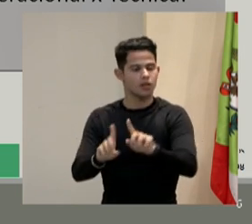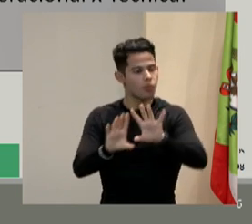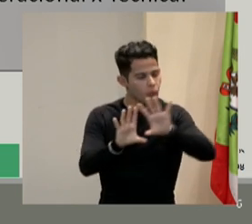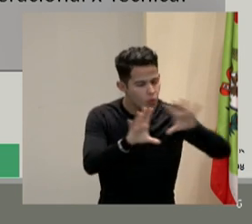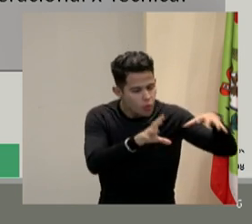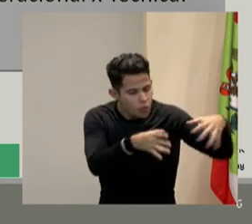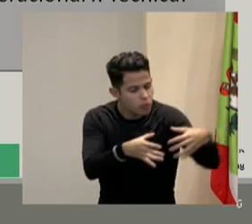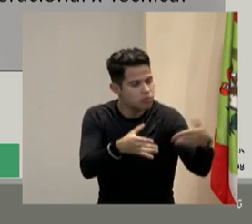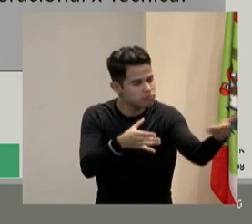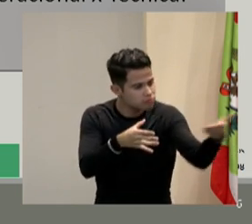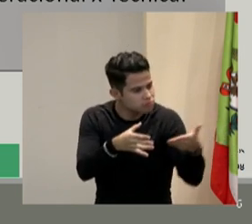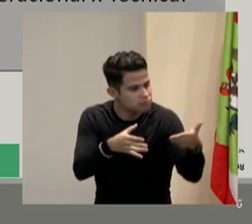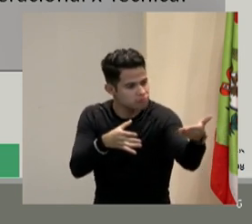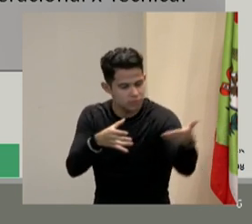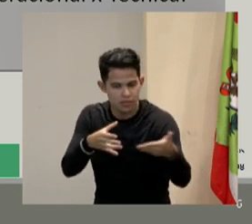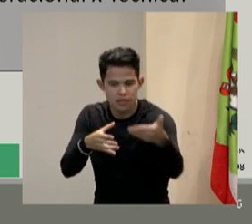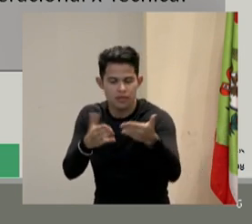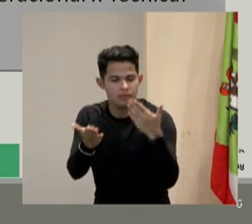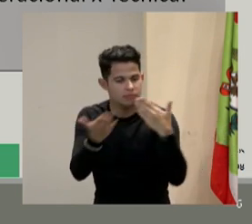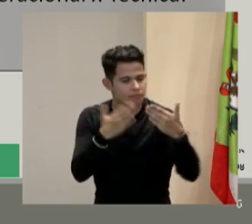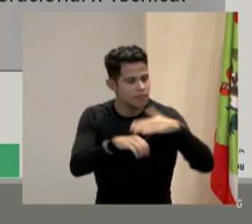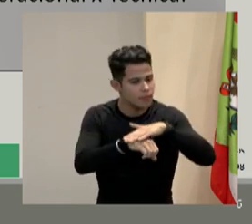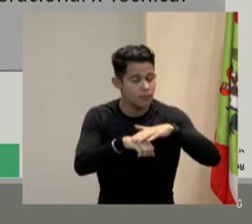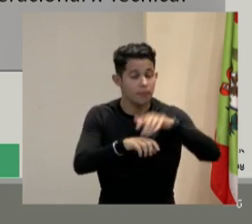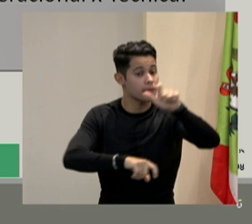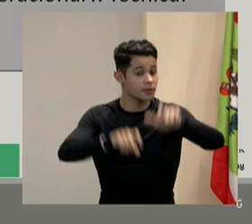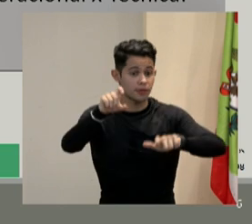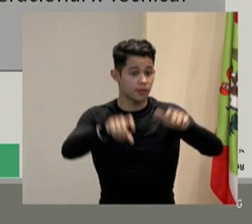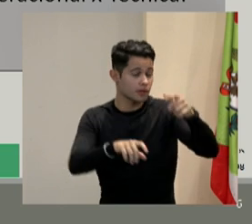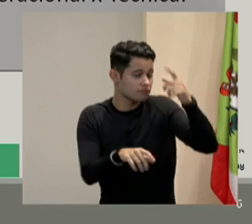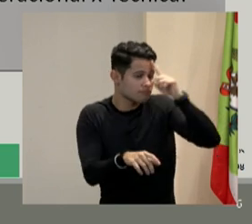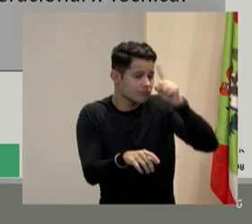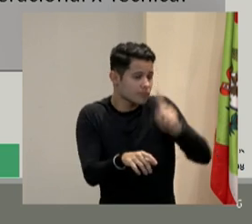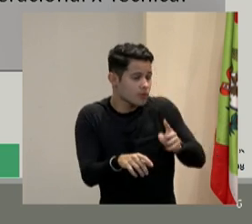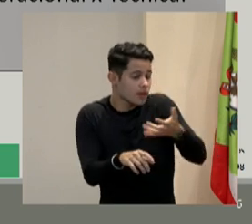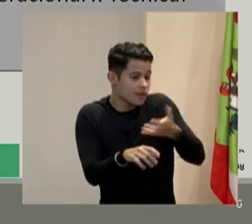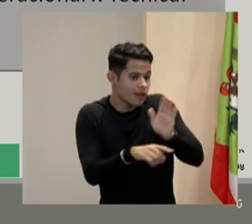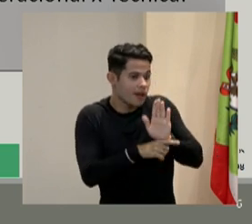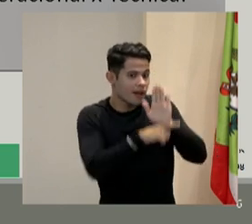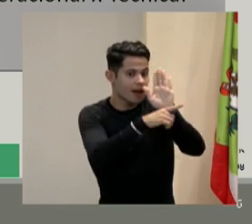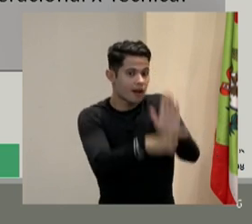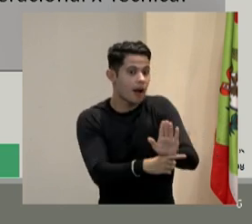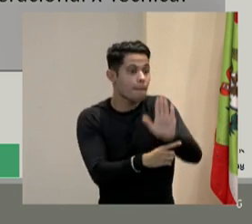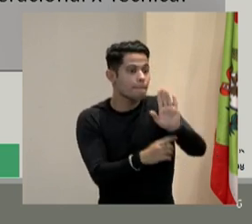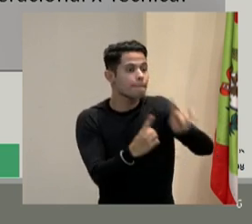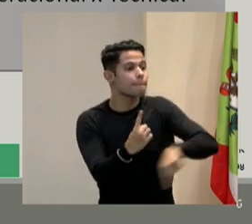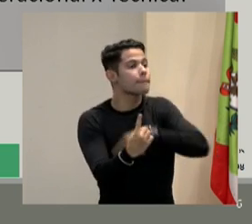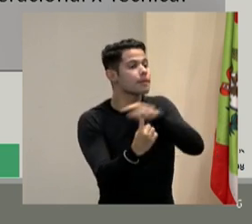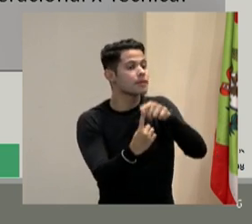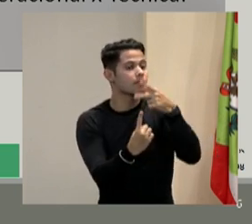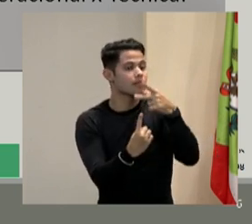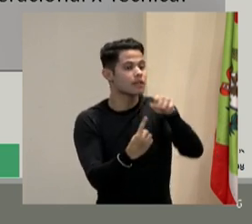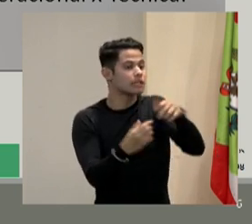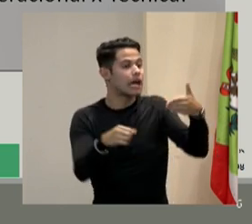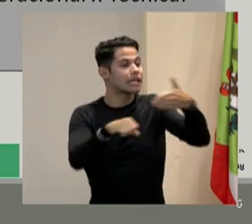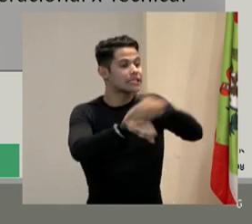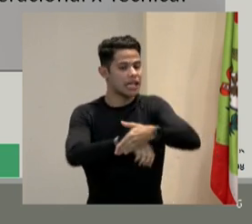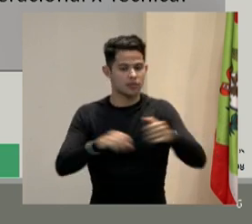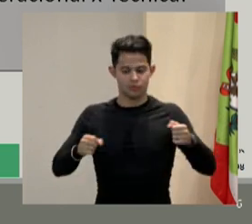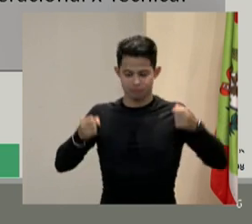conversar e as pessoas não entendem muito do assunto, estão querendo ajudar, mas a primeira pergunta fala, ah, mas não tem acesso para cadeirante.